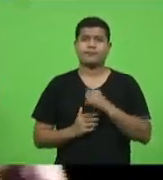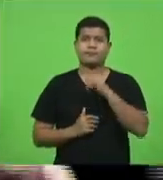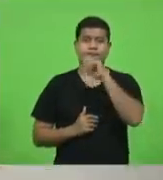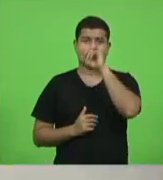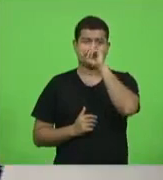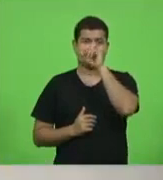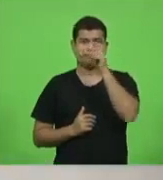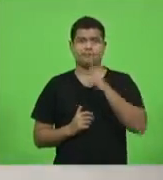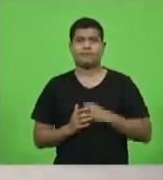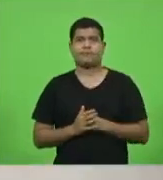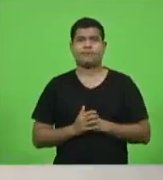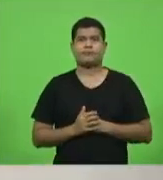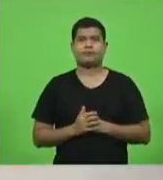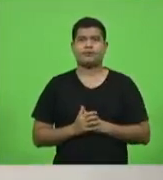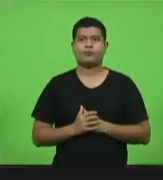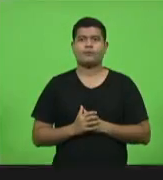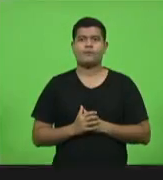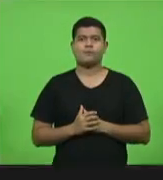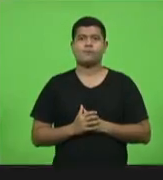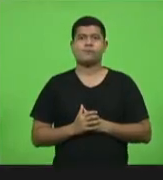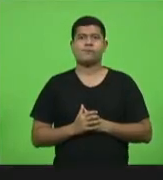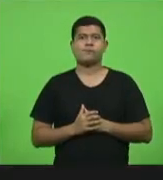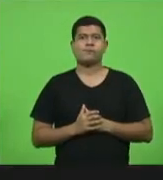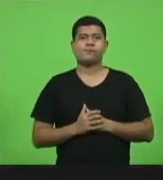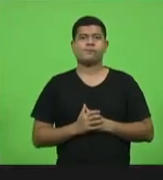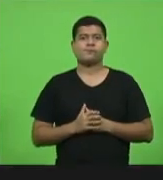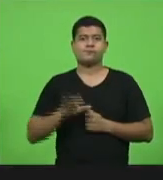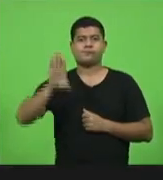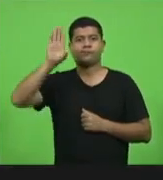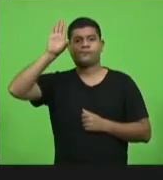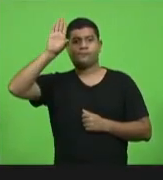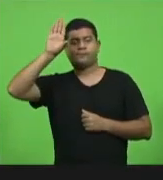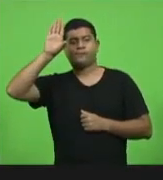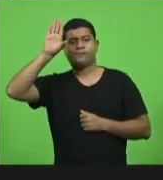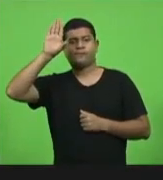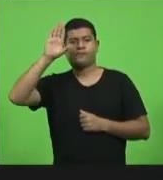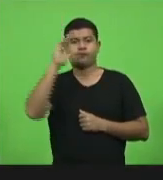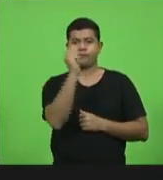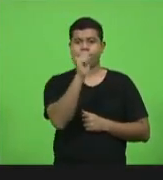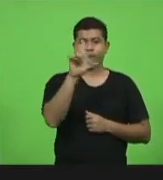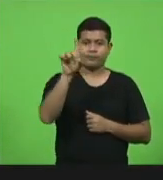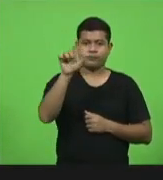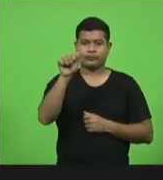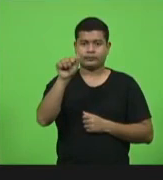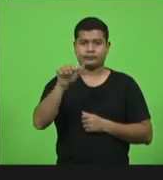Obrigado, deputada. ordem, senhor presidente, pela ordem. Pela ordem, deputada Ada.